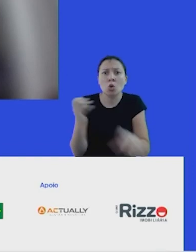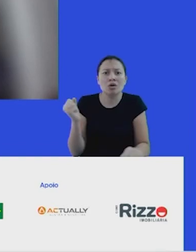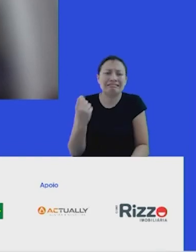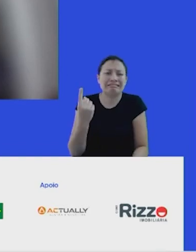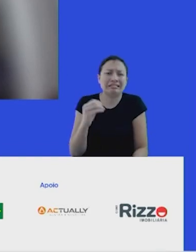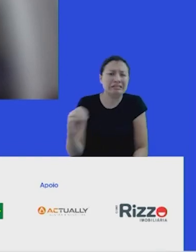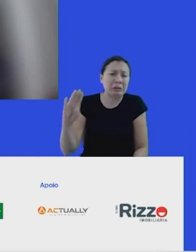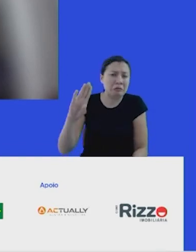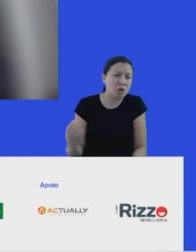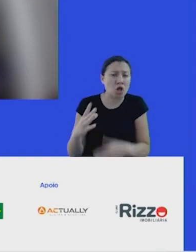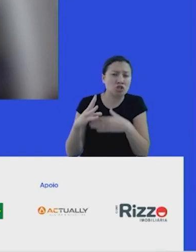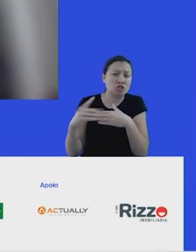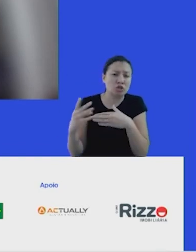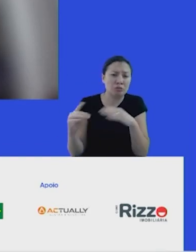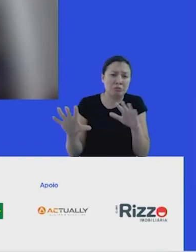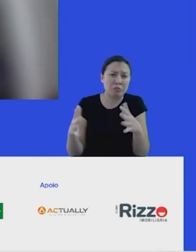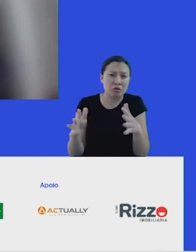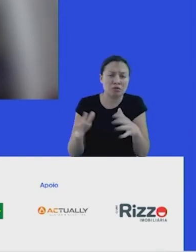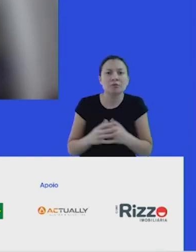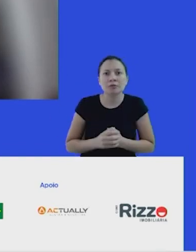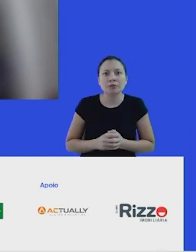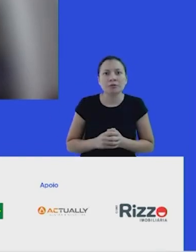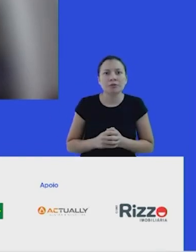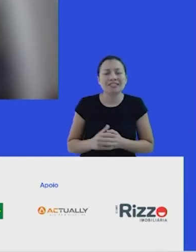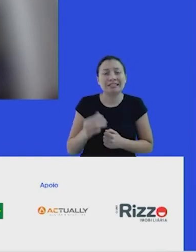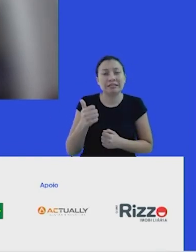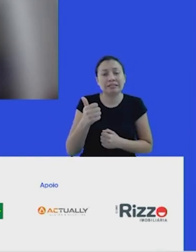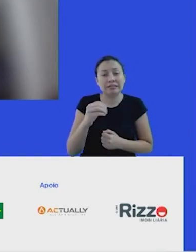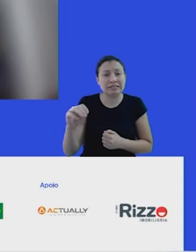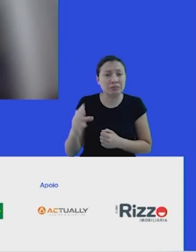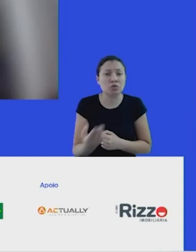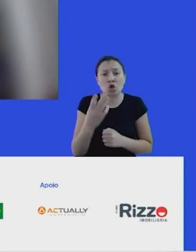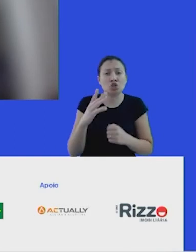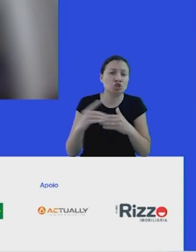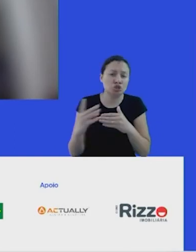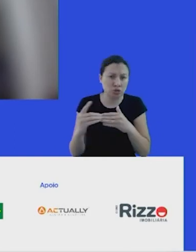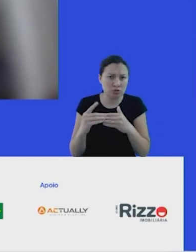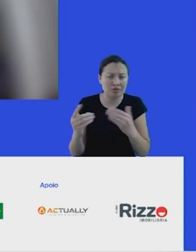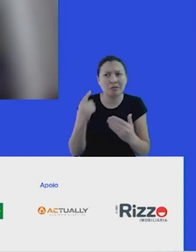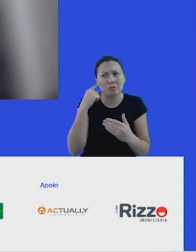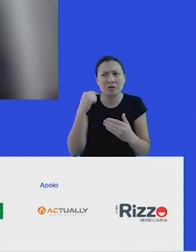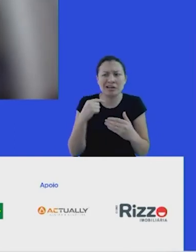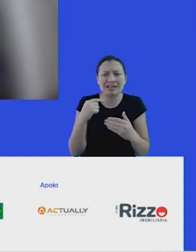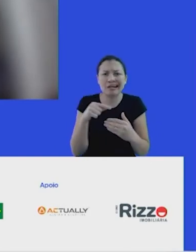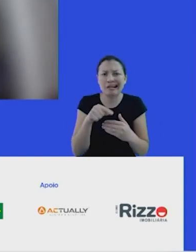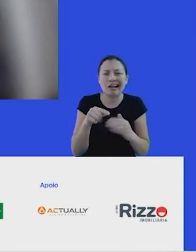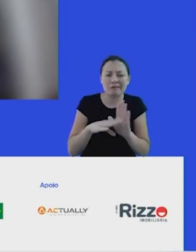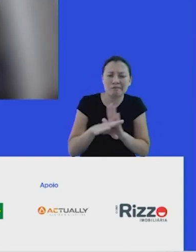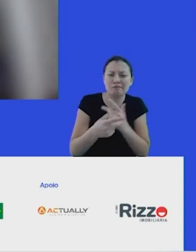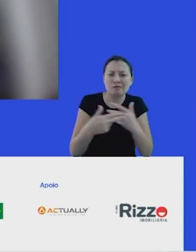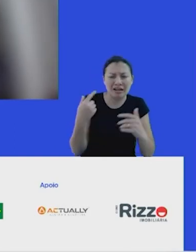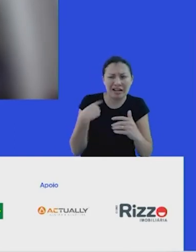recorrente aí, estimado mais ou menos em 100 milhões de dólares. O que ele fez? Ele falou assim, não, eu não vou vender as ações, eu já estou com minha família,